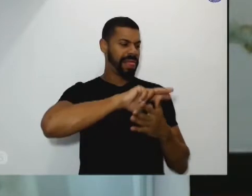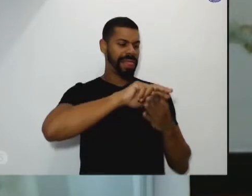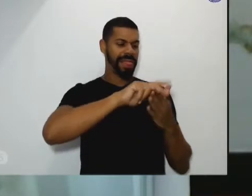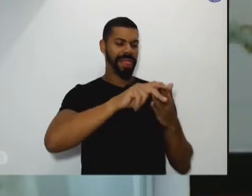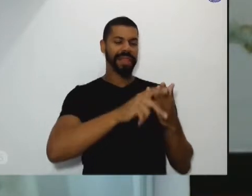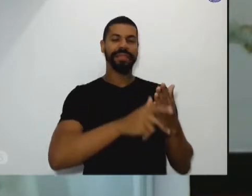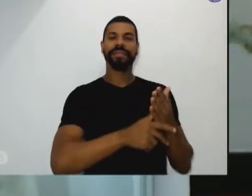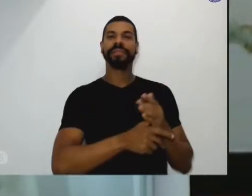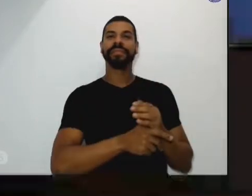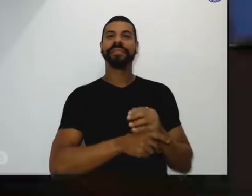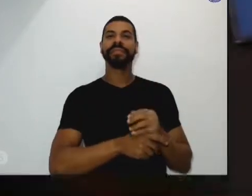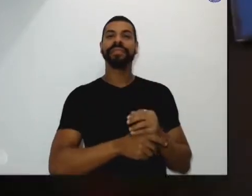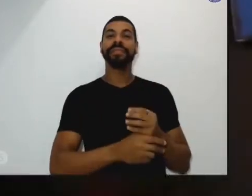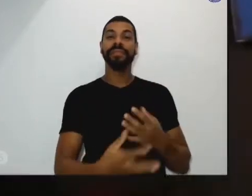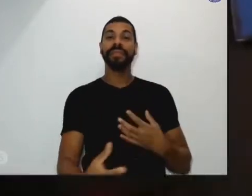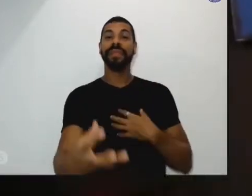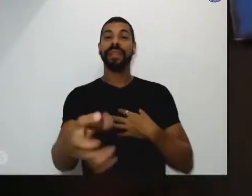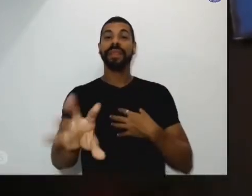ela se manifestar.